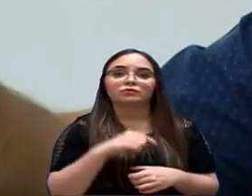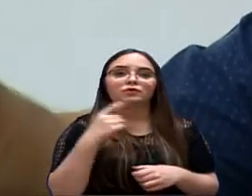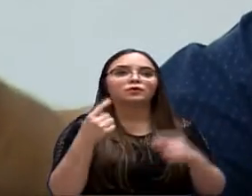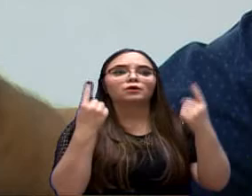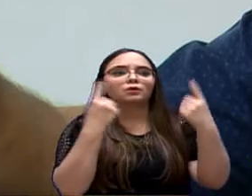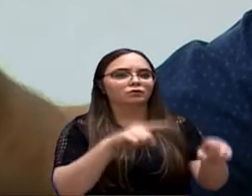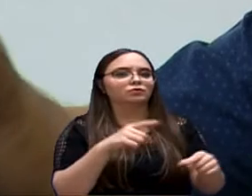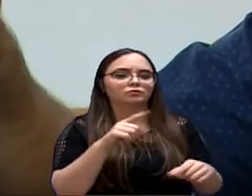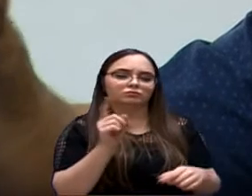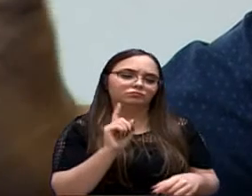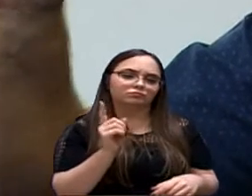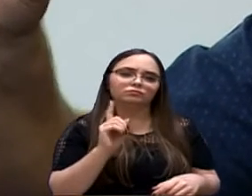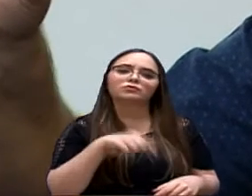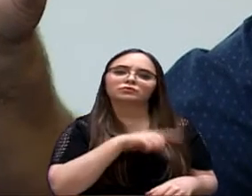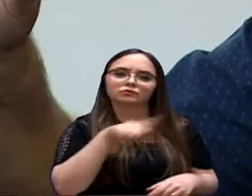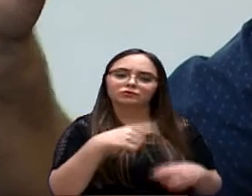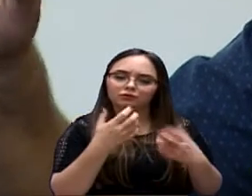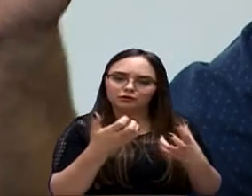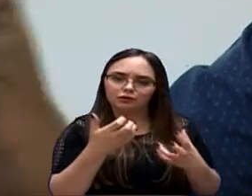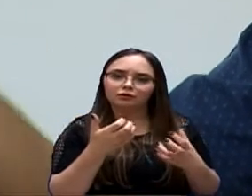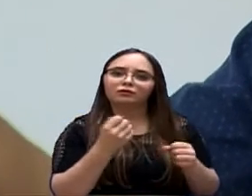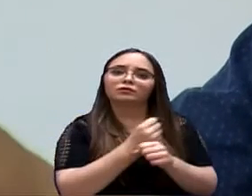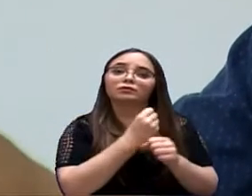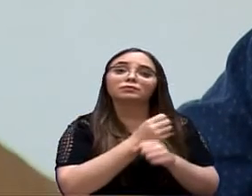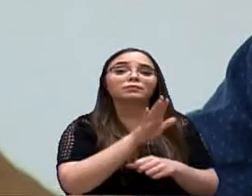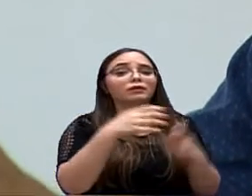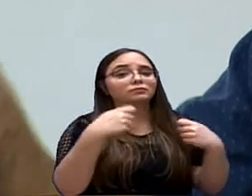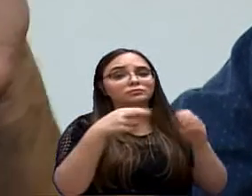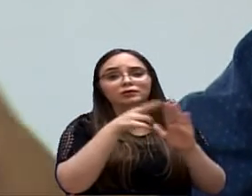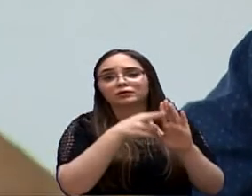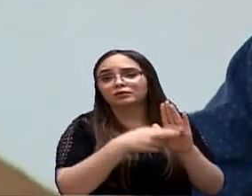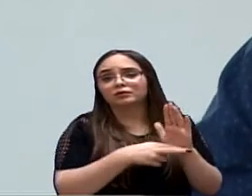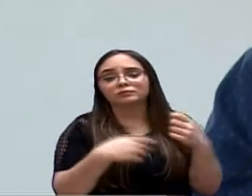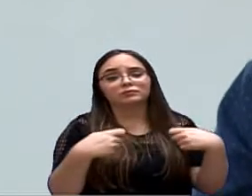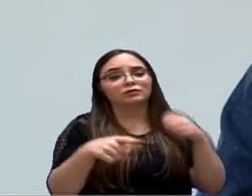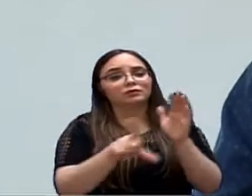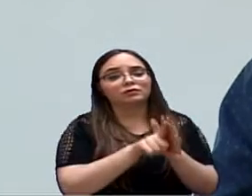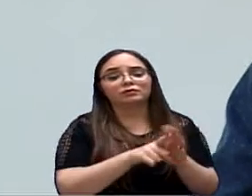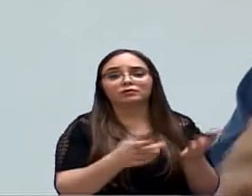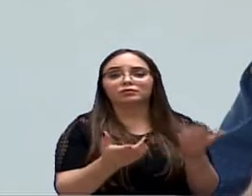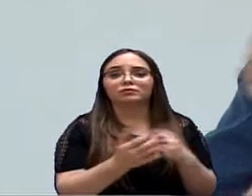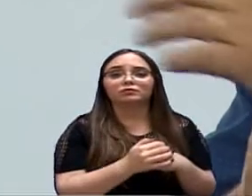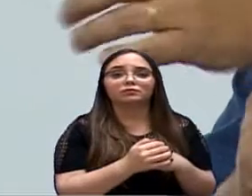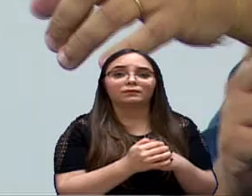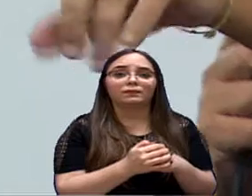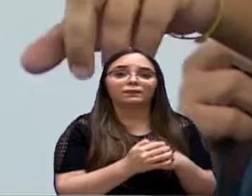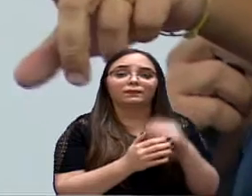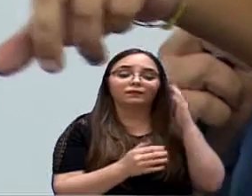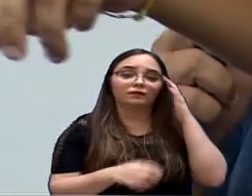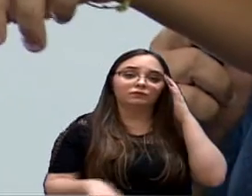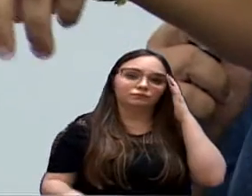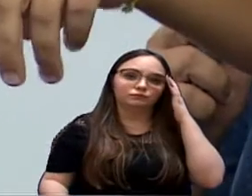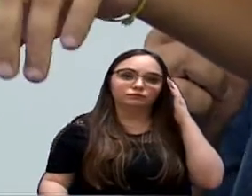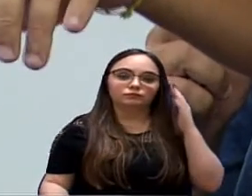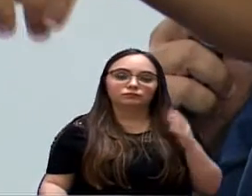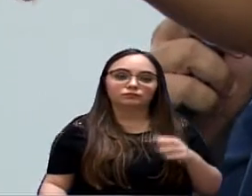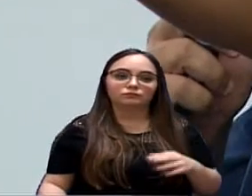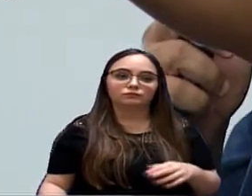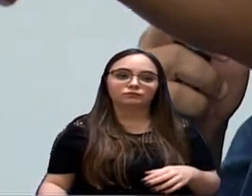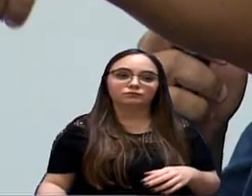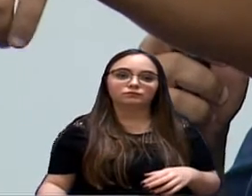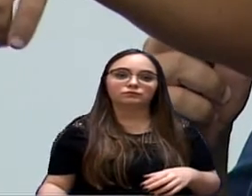serviço, o Vitor. Aqui é a favor do serviço, só que tem que ter norma. Então, o vereador chegou, o senhor me perguntou, o relatório... O Yara,